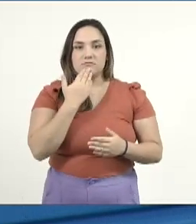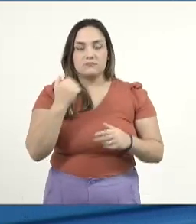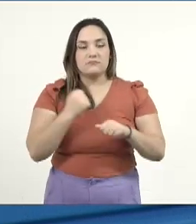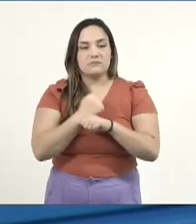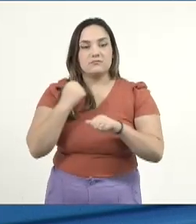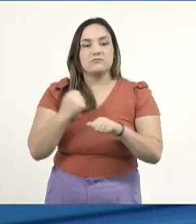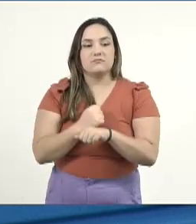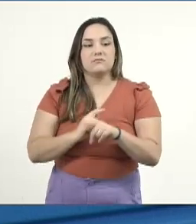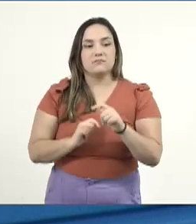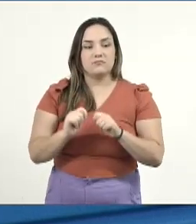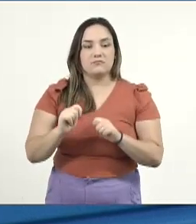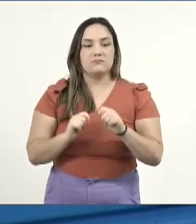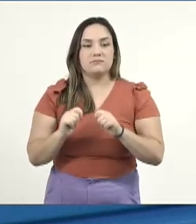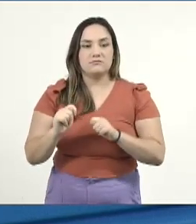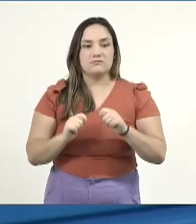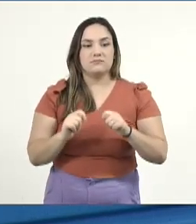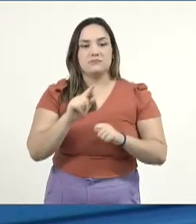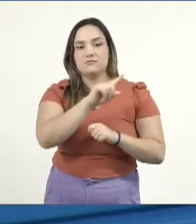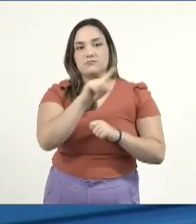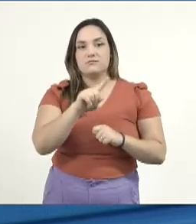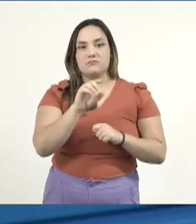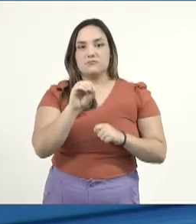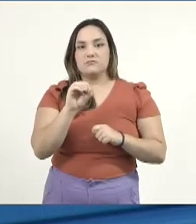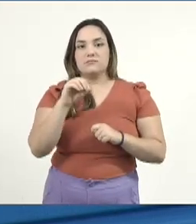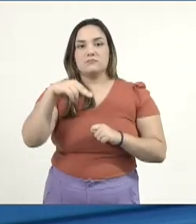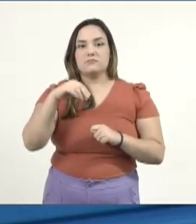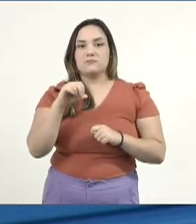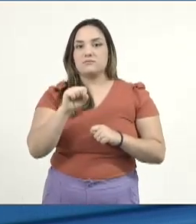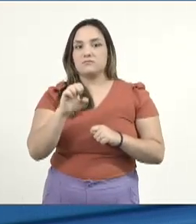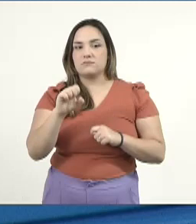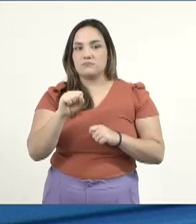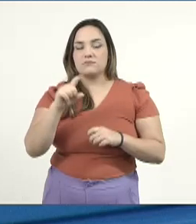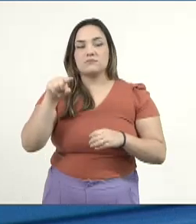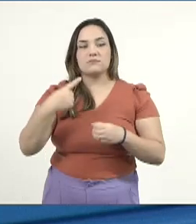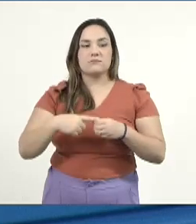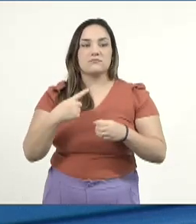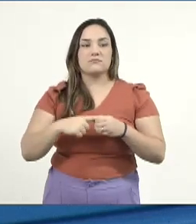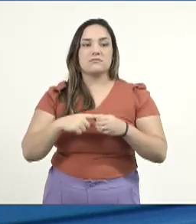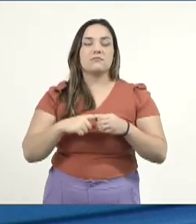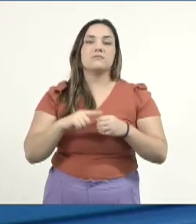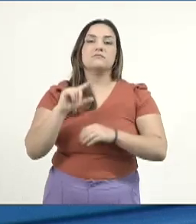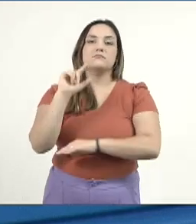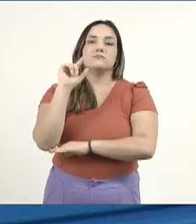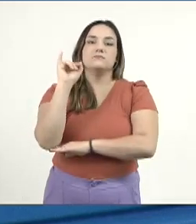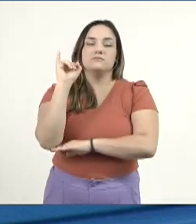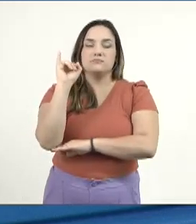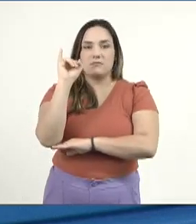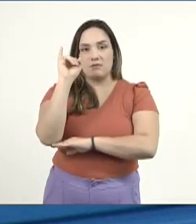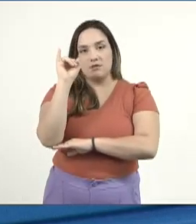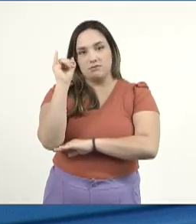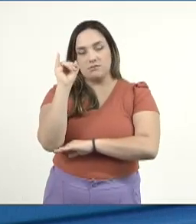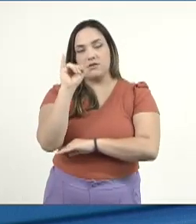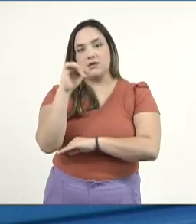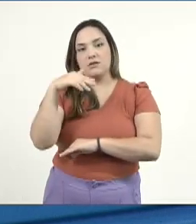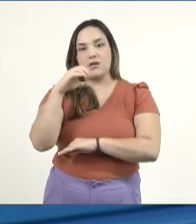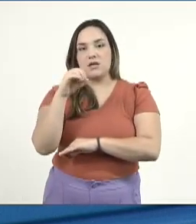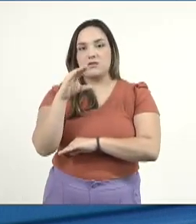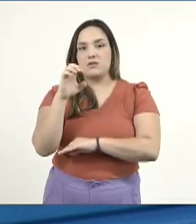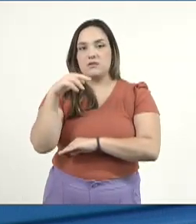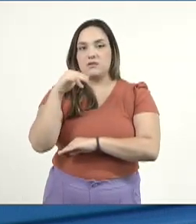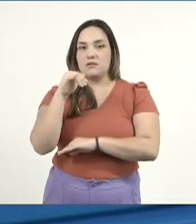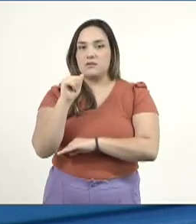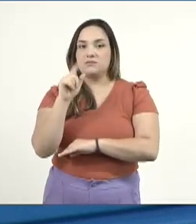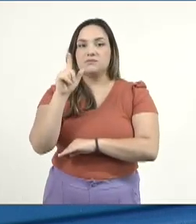controle de zoonoses em inocência. A proposta em questão visa atender a solicitação encaminhada